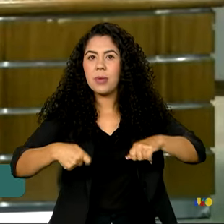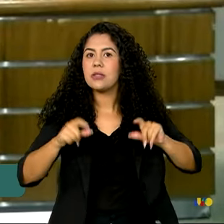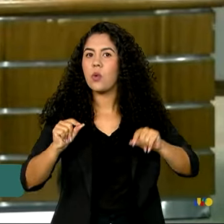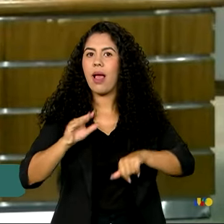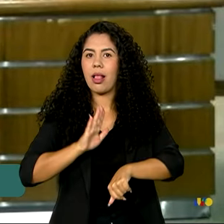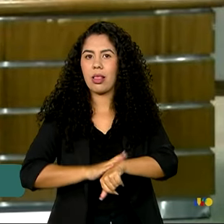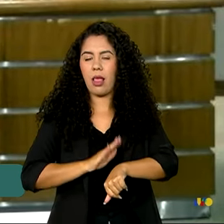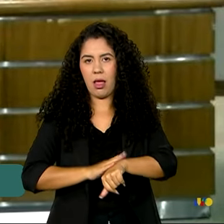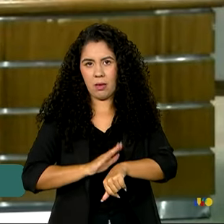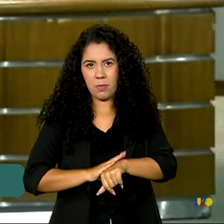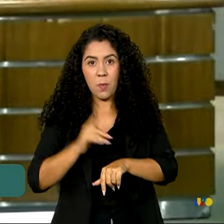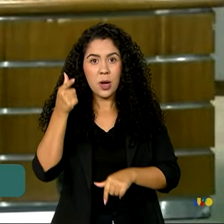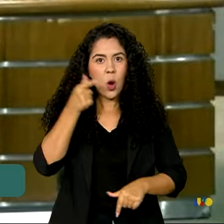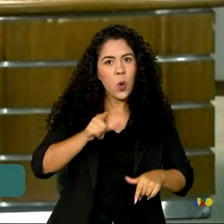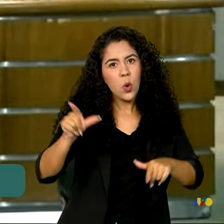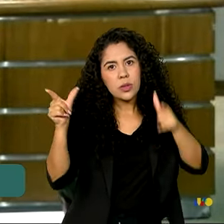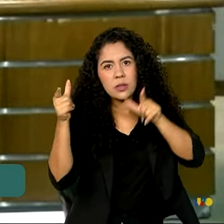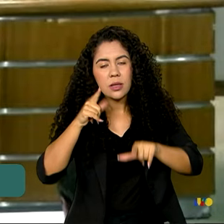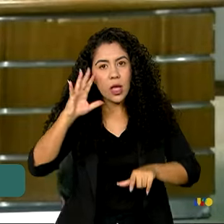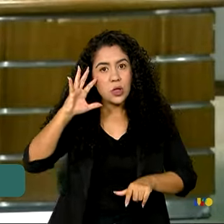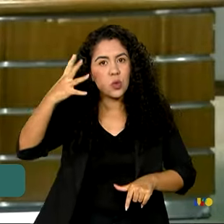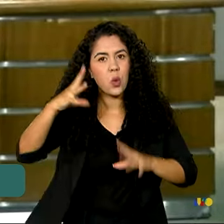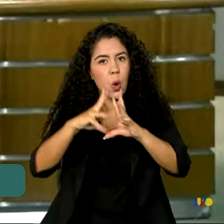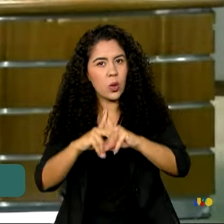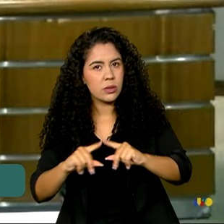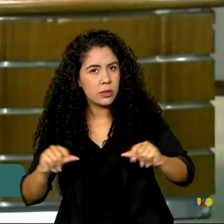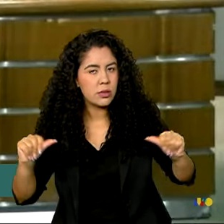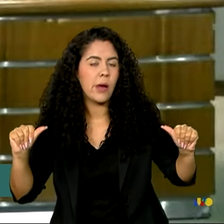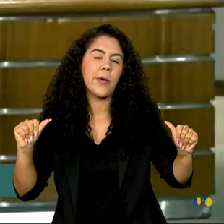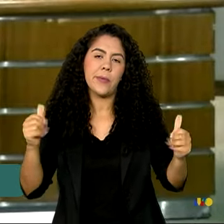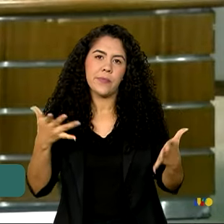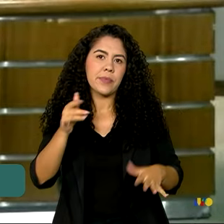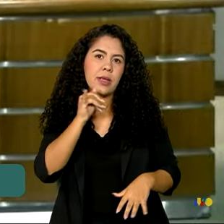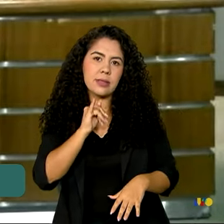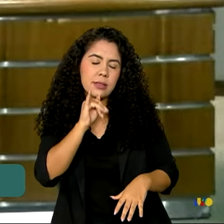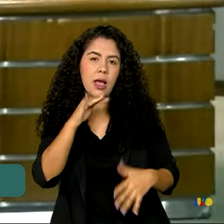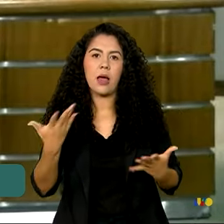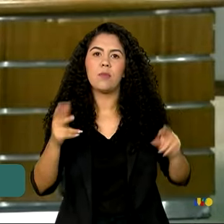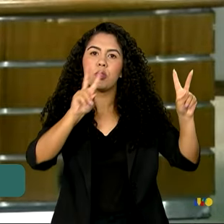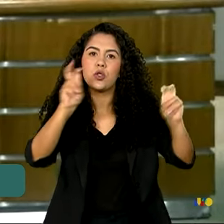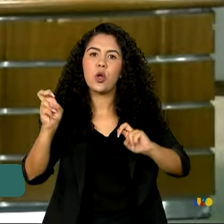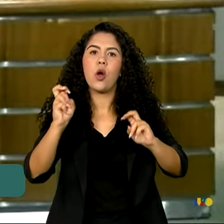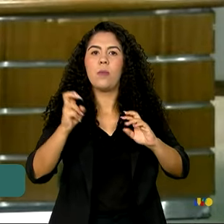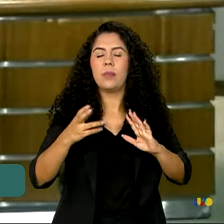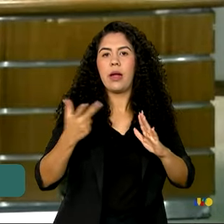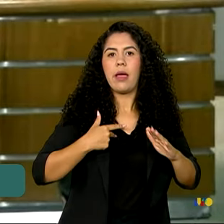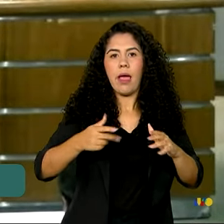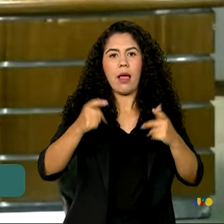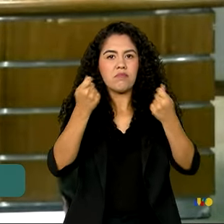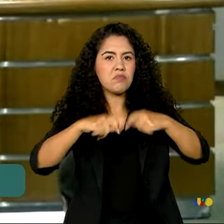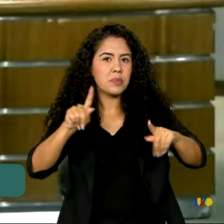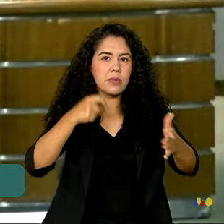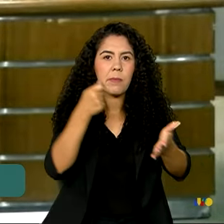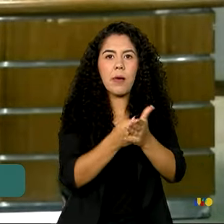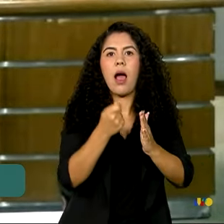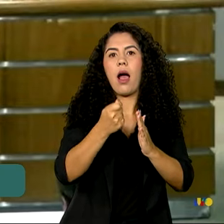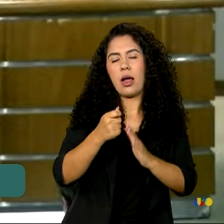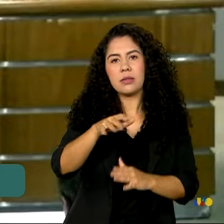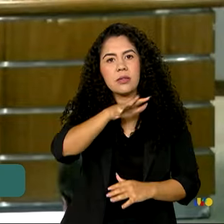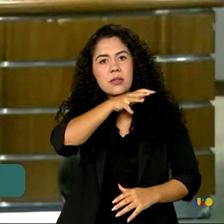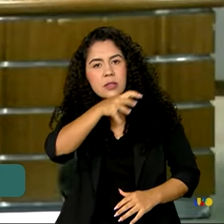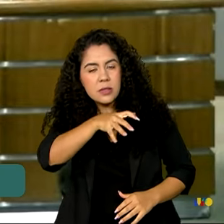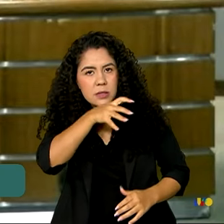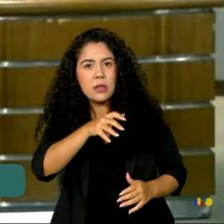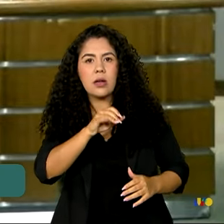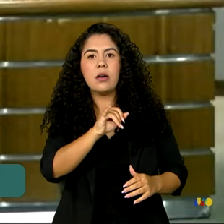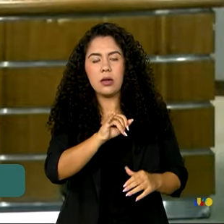para construir soluções, tanto as soluções de isenção de imposto de renda, quanto soluções de revisão de gasto, mas